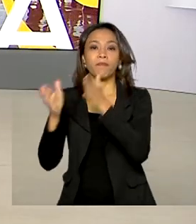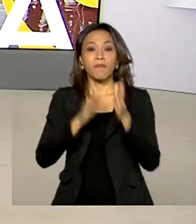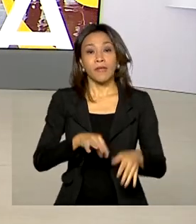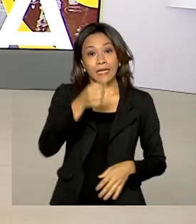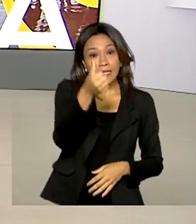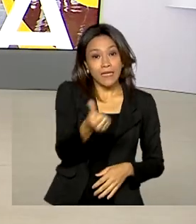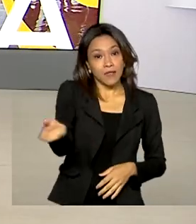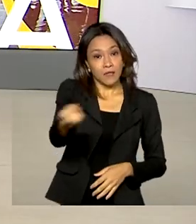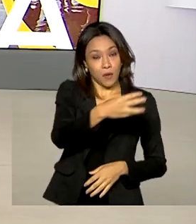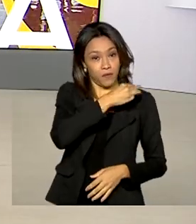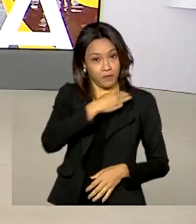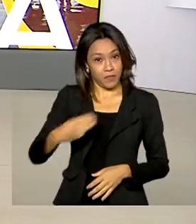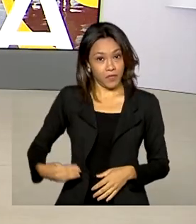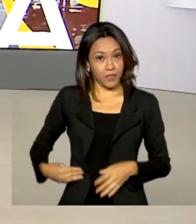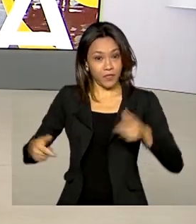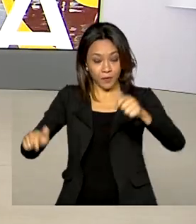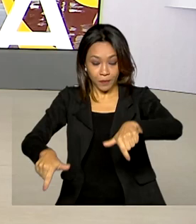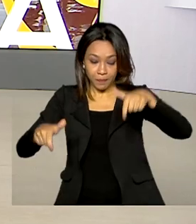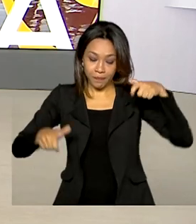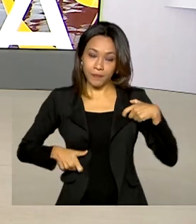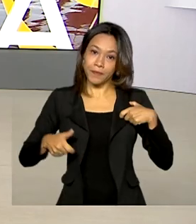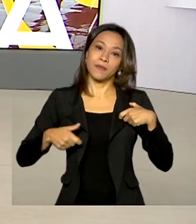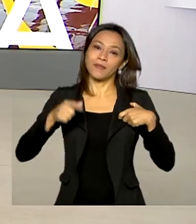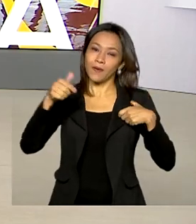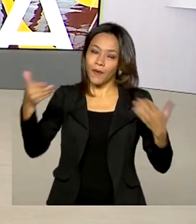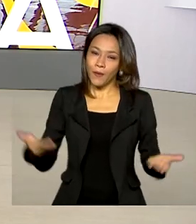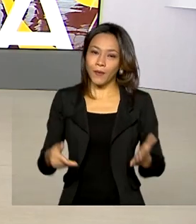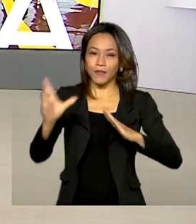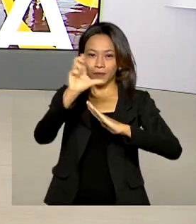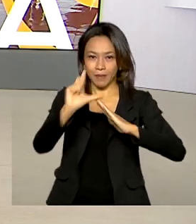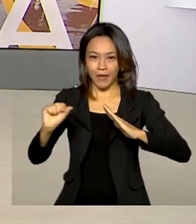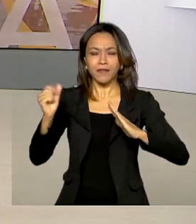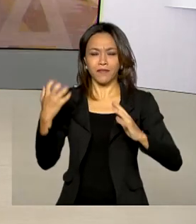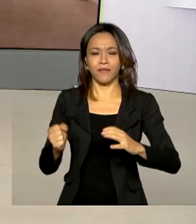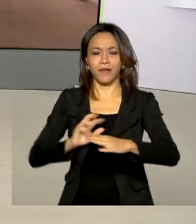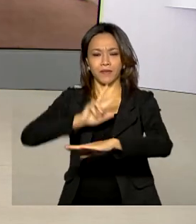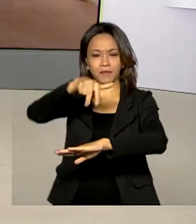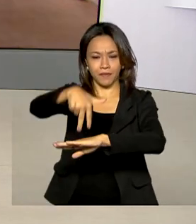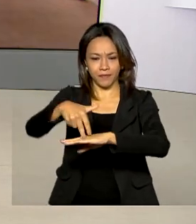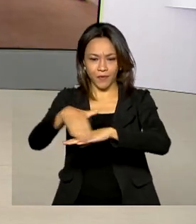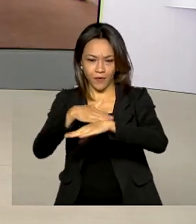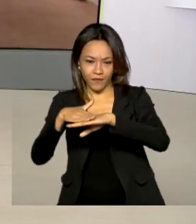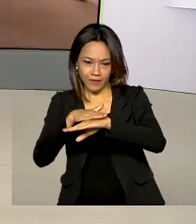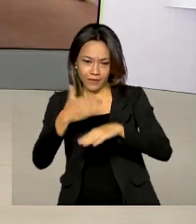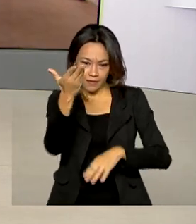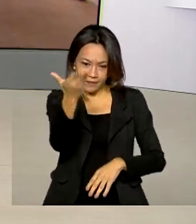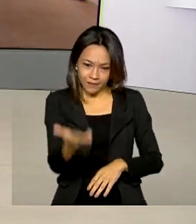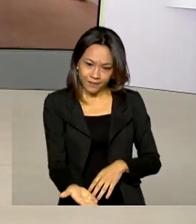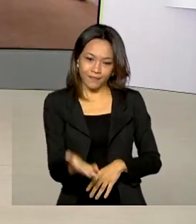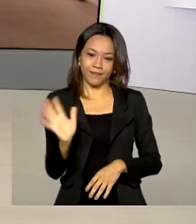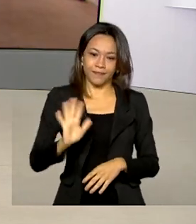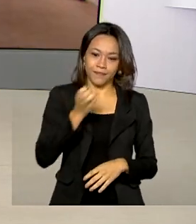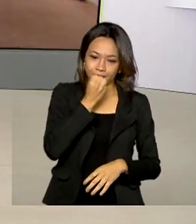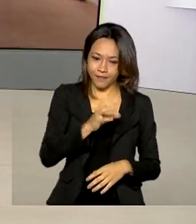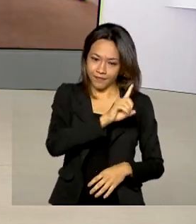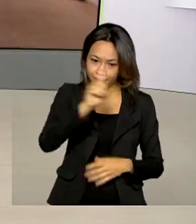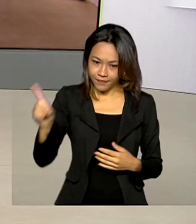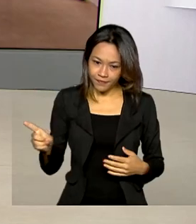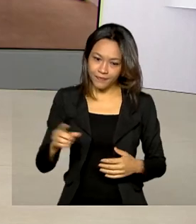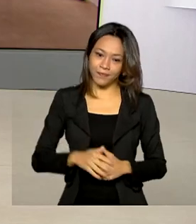ministros tomam posse hoje no Palácio do Planalto. E é para lá que nós vamos agora conversar com o repórter Glauco de Queiroz. Glauco, bom dia para você.